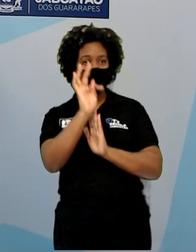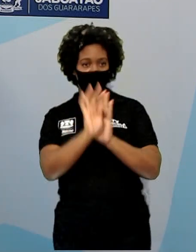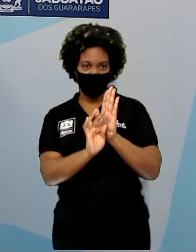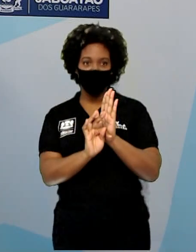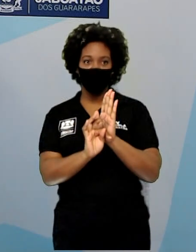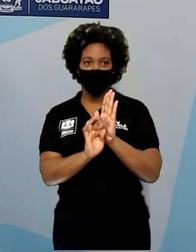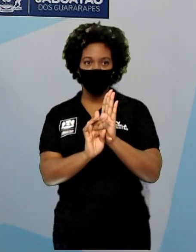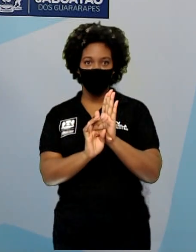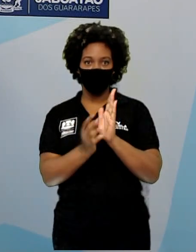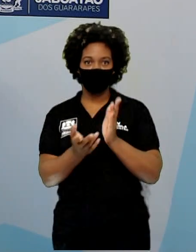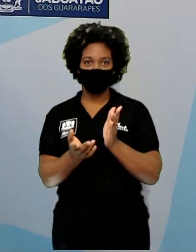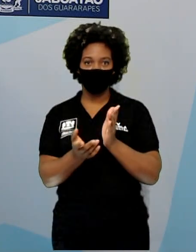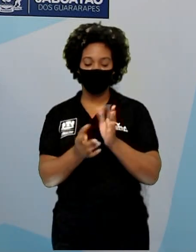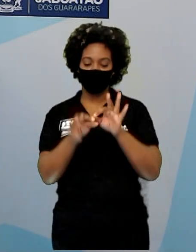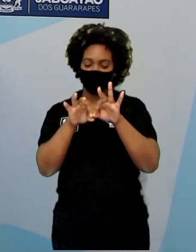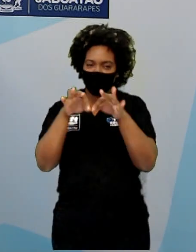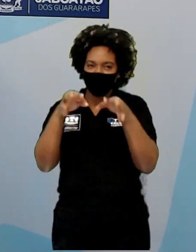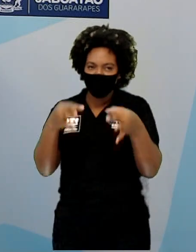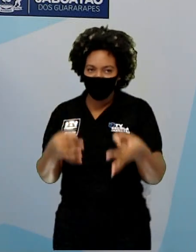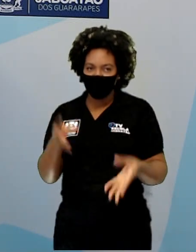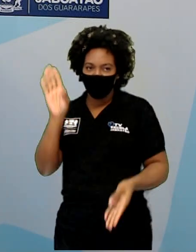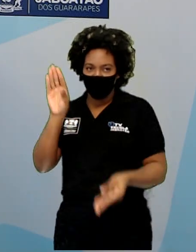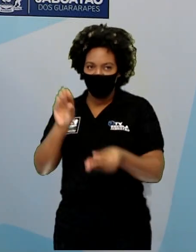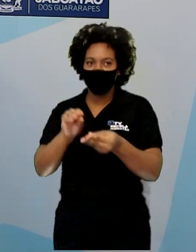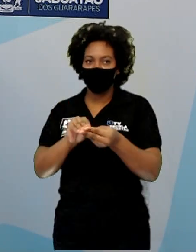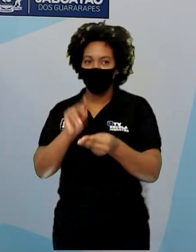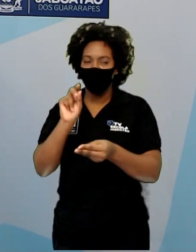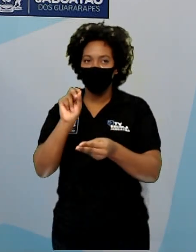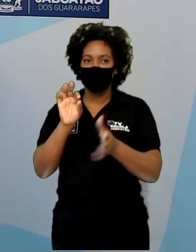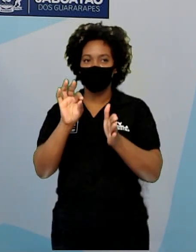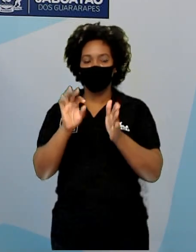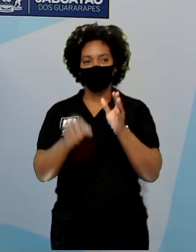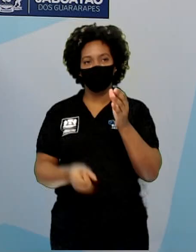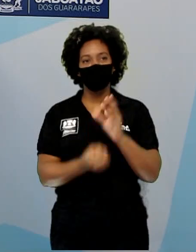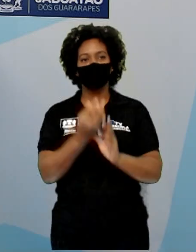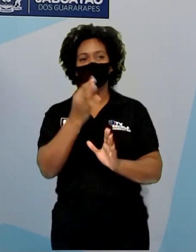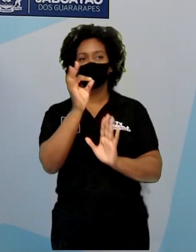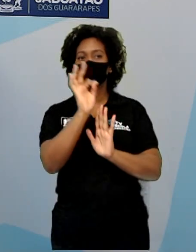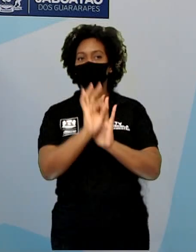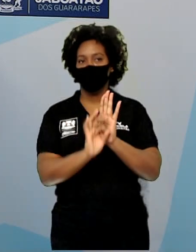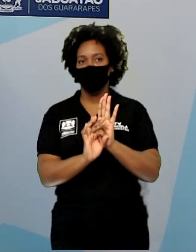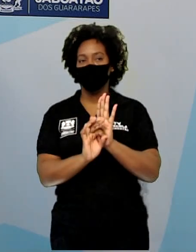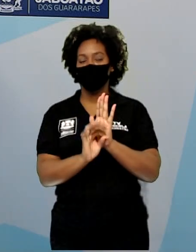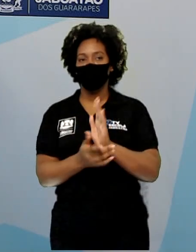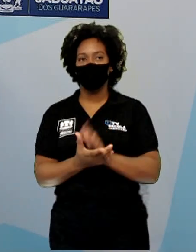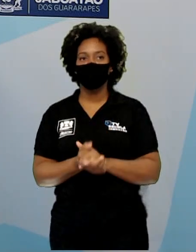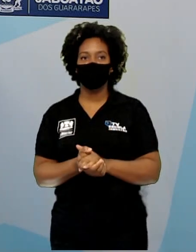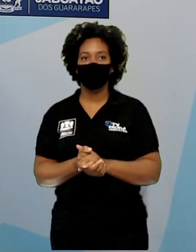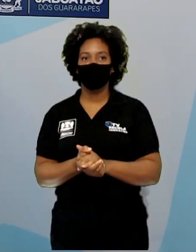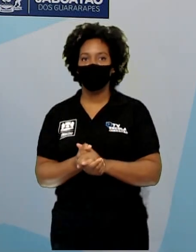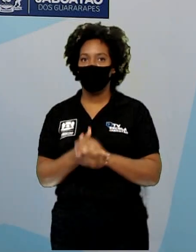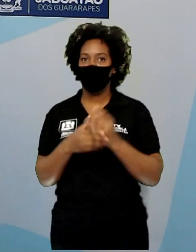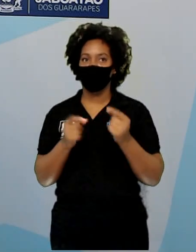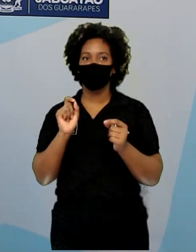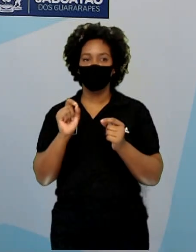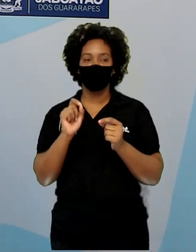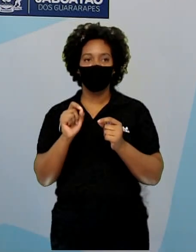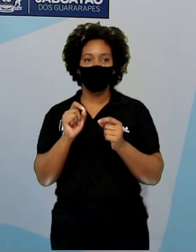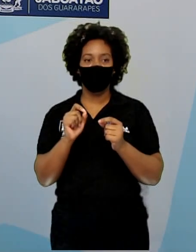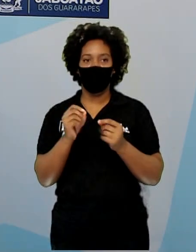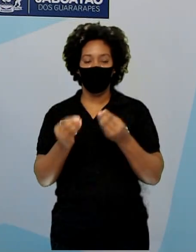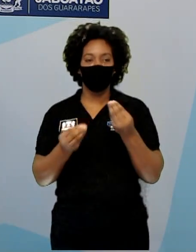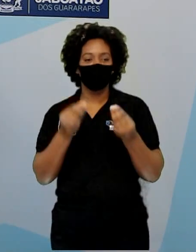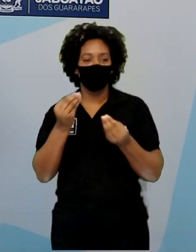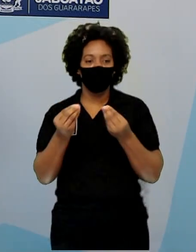Eu quero sintetizar agora para vocês o que é produção textual. A produção de textos é o ato de expor, por meio de